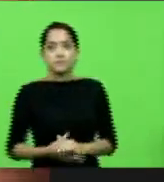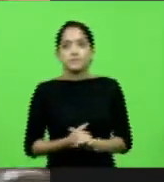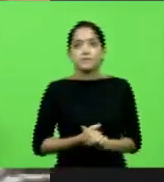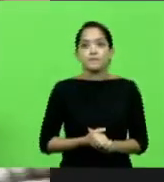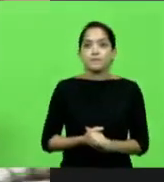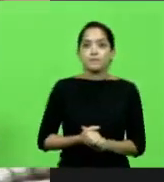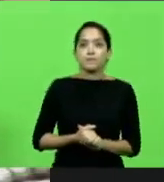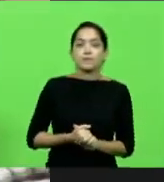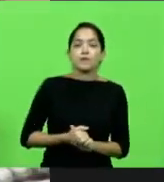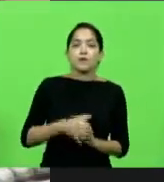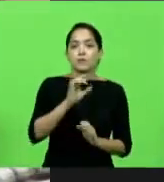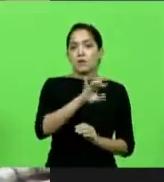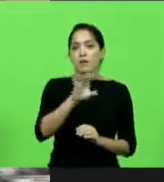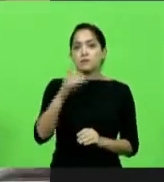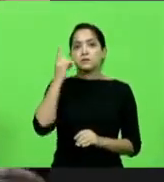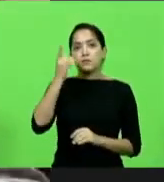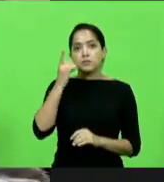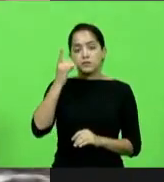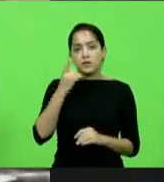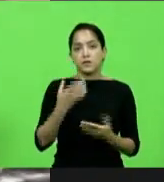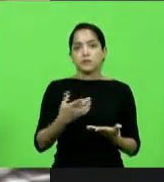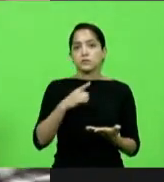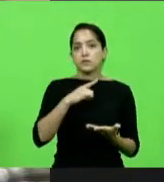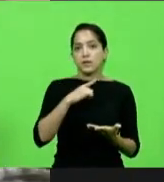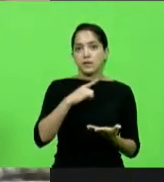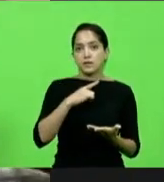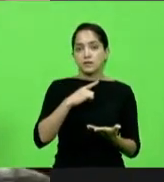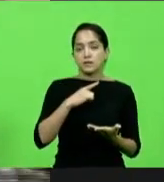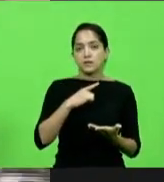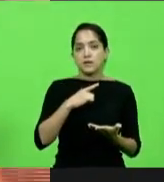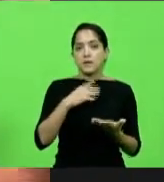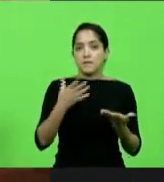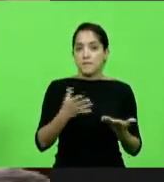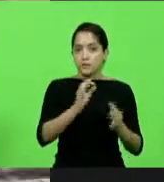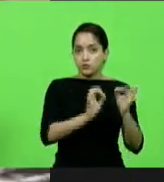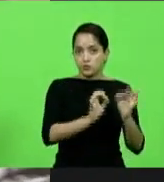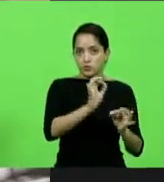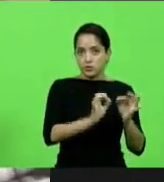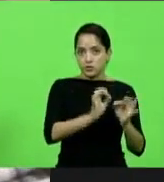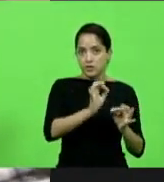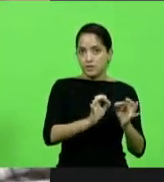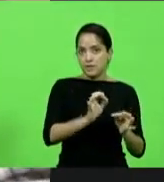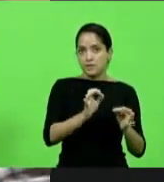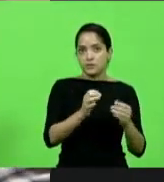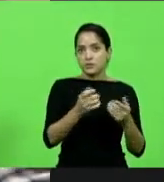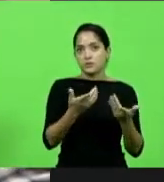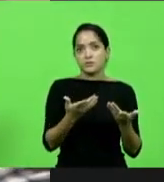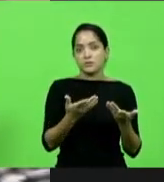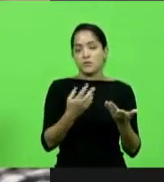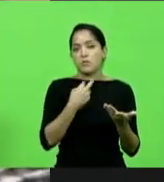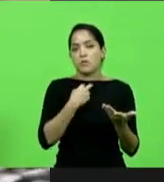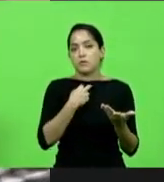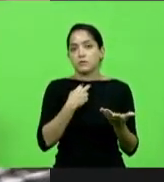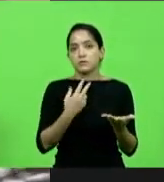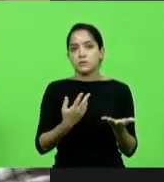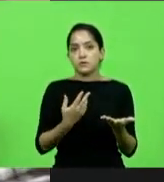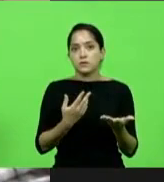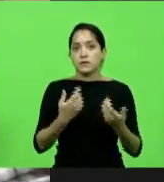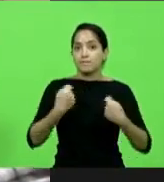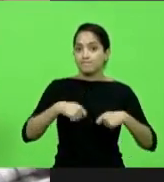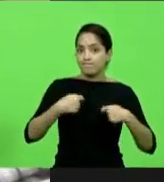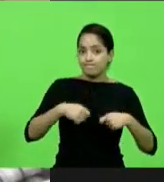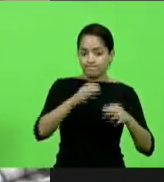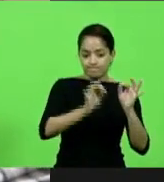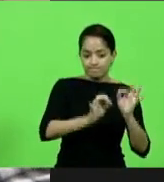deputado tem a sua. e juridicamente não deve ser assim. Juridicamente, a gente deveria